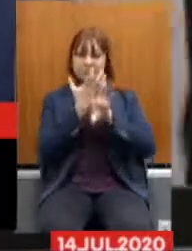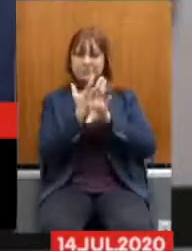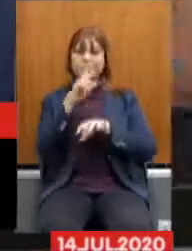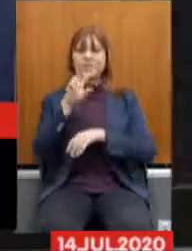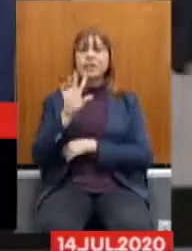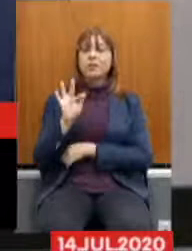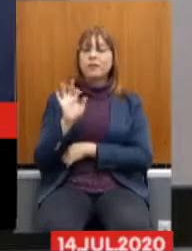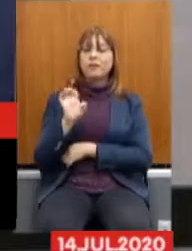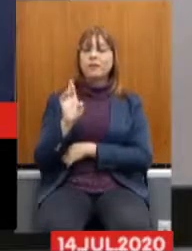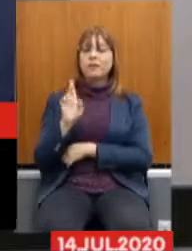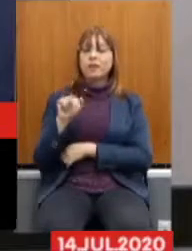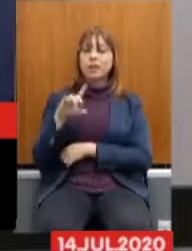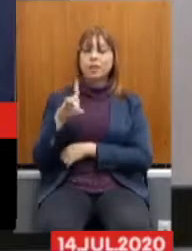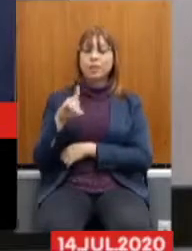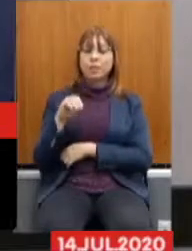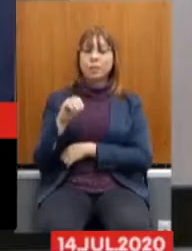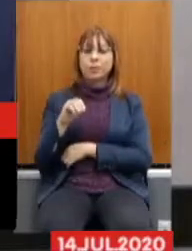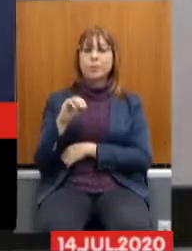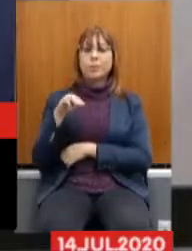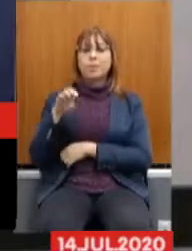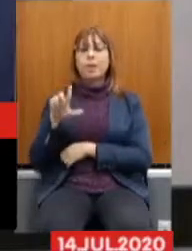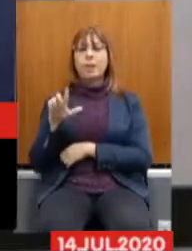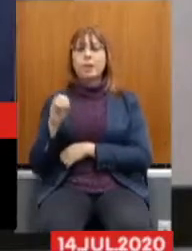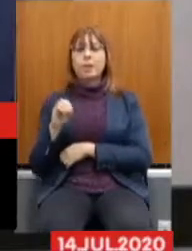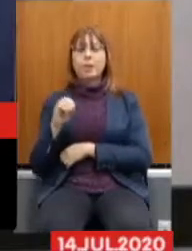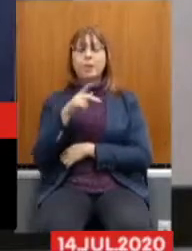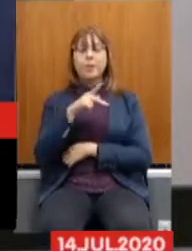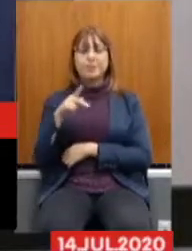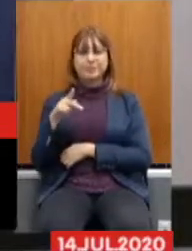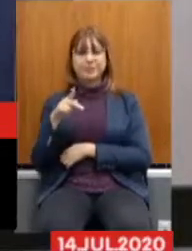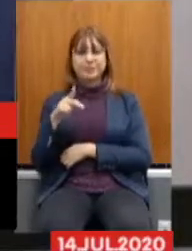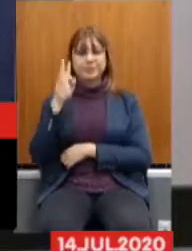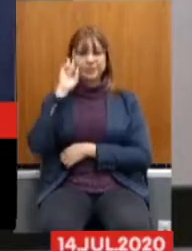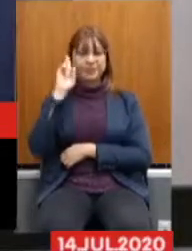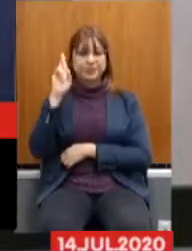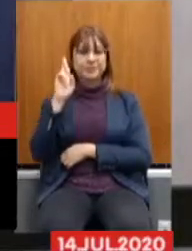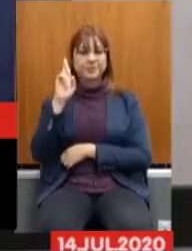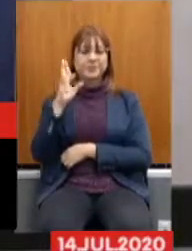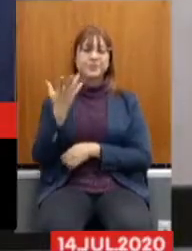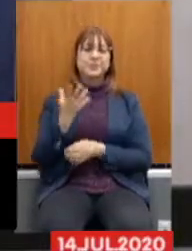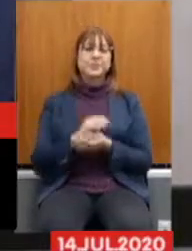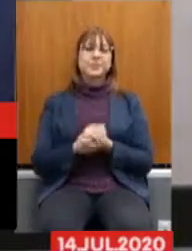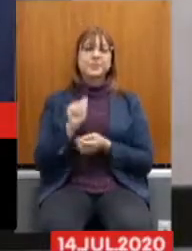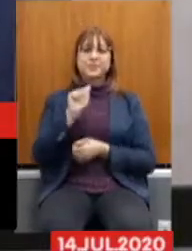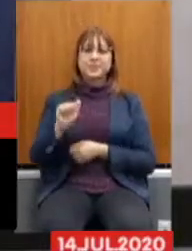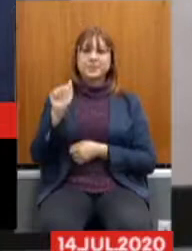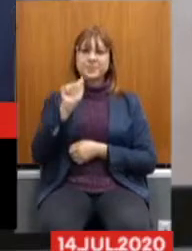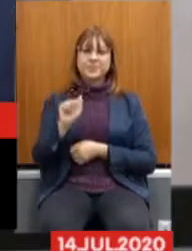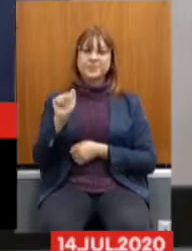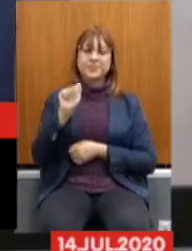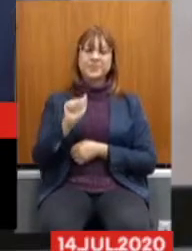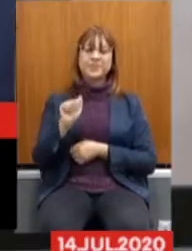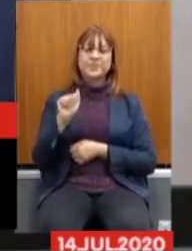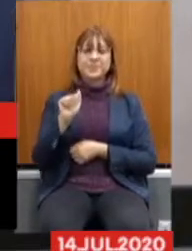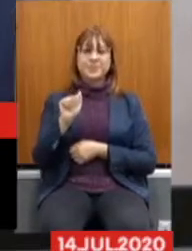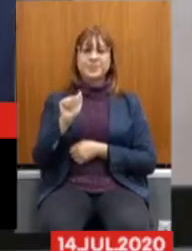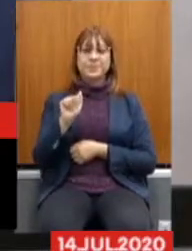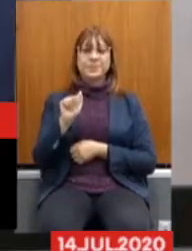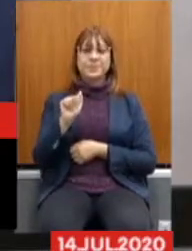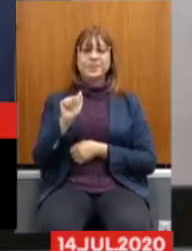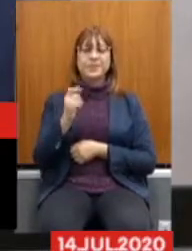presidente e diretor executivo da Associação dos Docentes da Universidade de Minas Gerais,